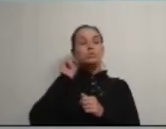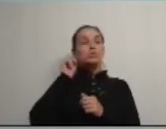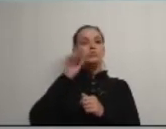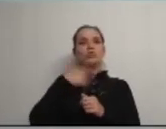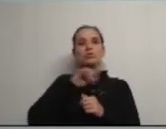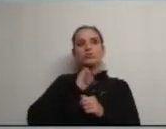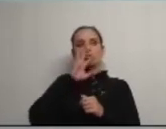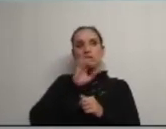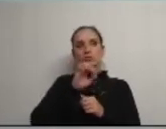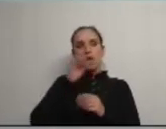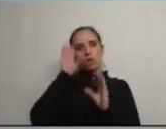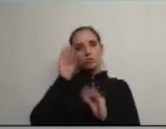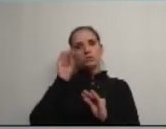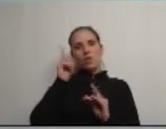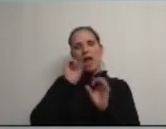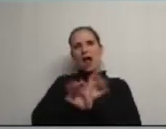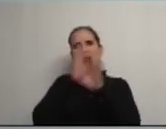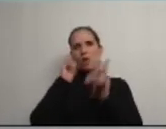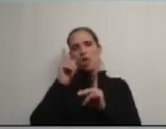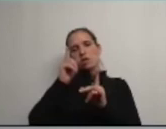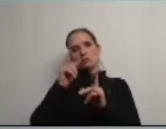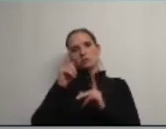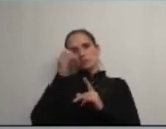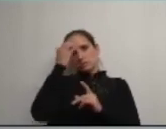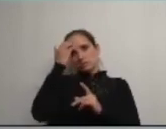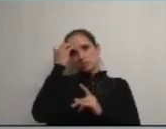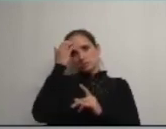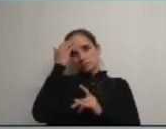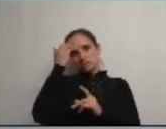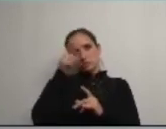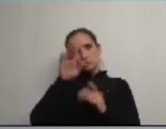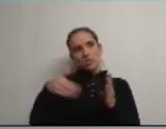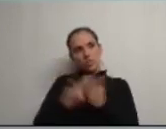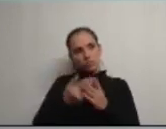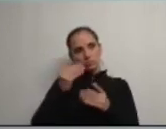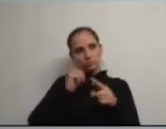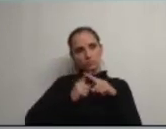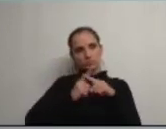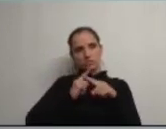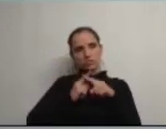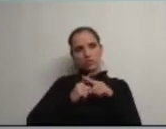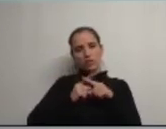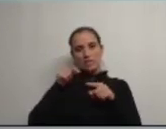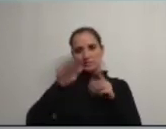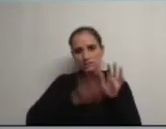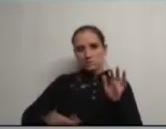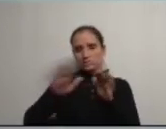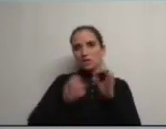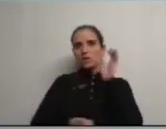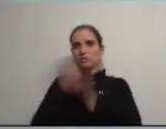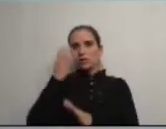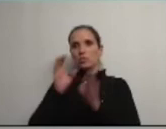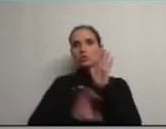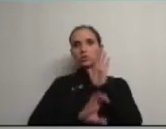nossos filhos a educação é claramente o senhor presidente e o senhor tem dado um contributo muito importante no conselho na criação das